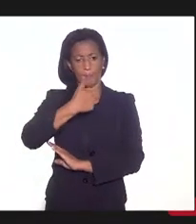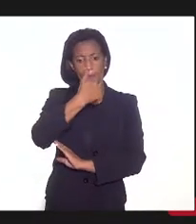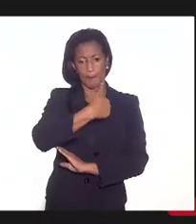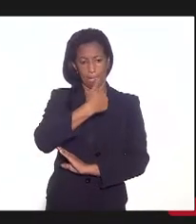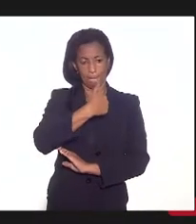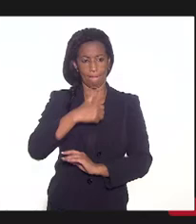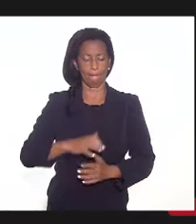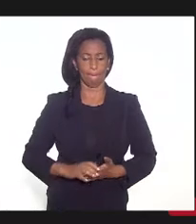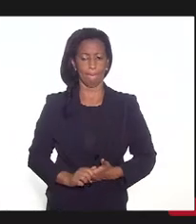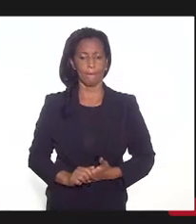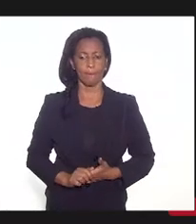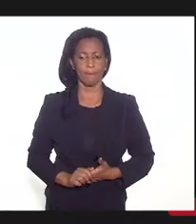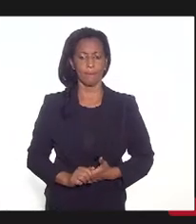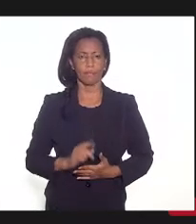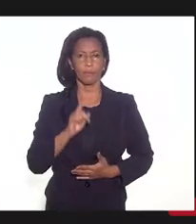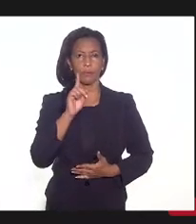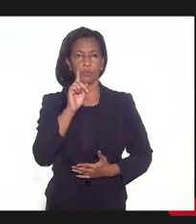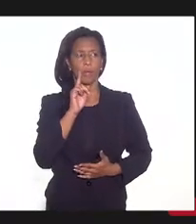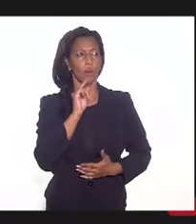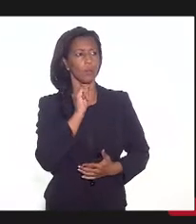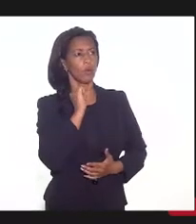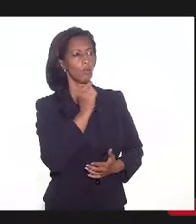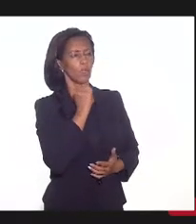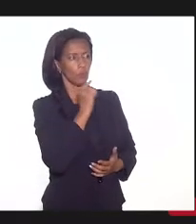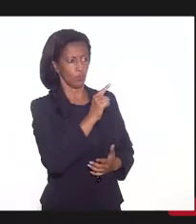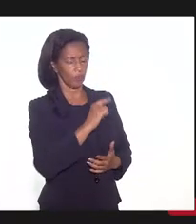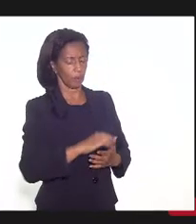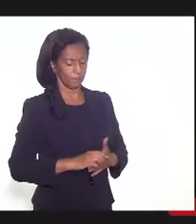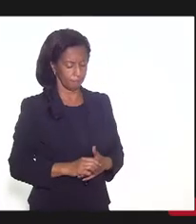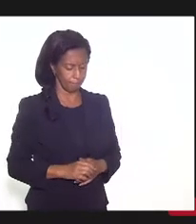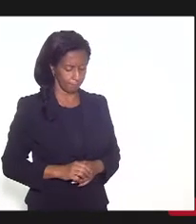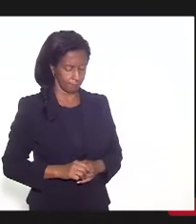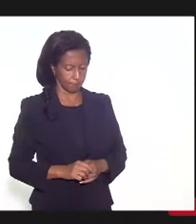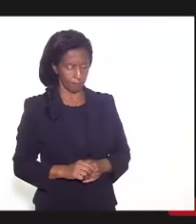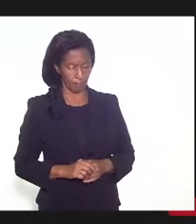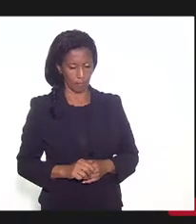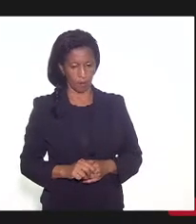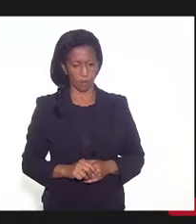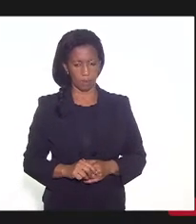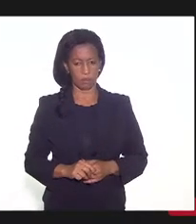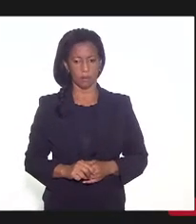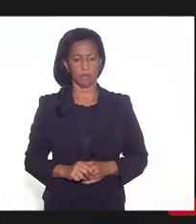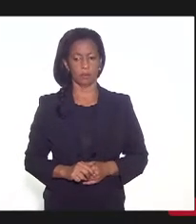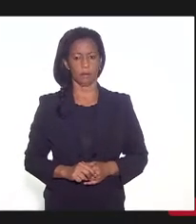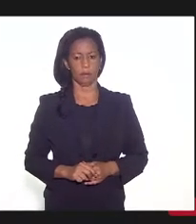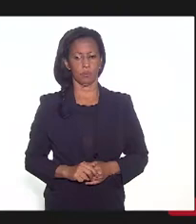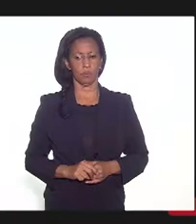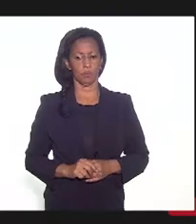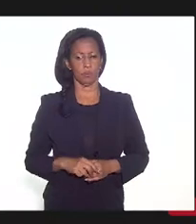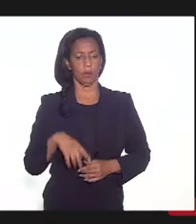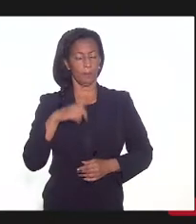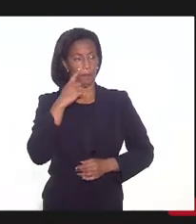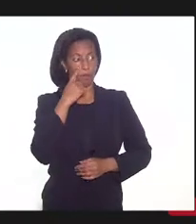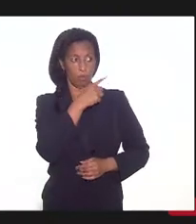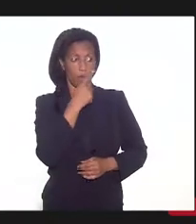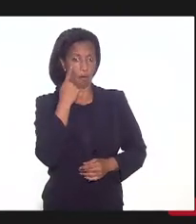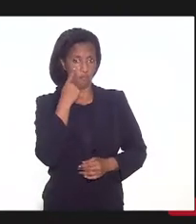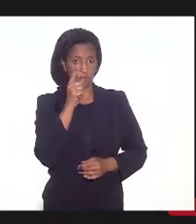Sim? Uma dúvida. Olha só. Pelas progressões que eu vi,